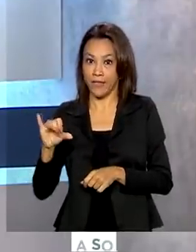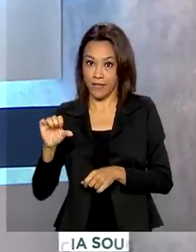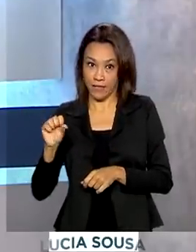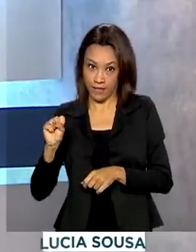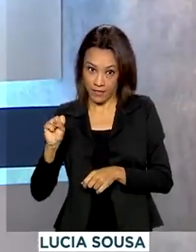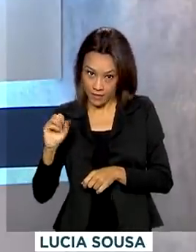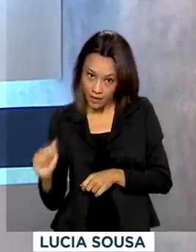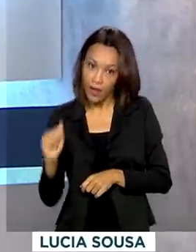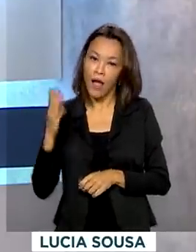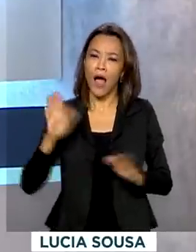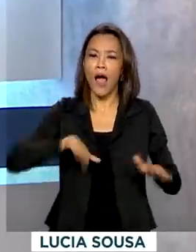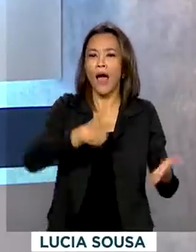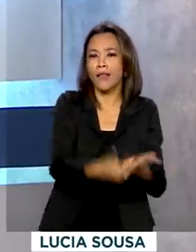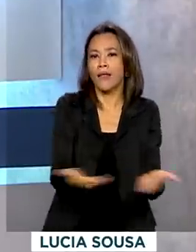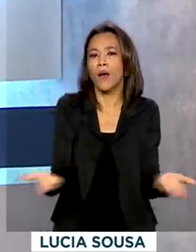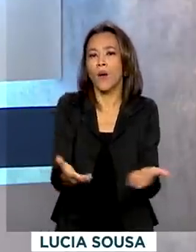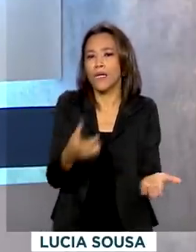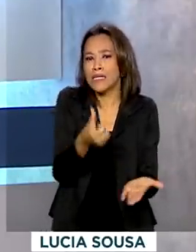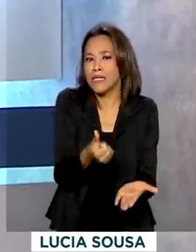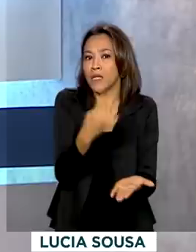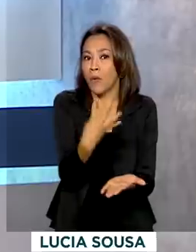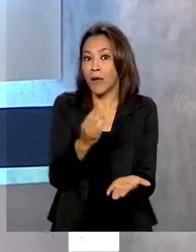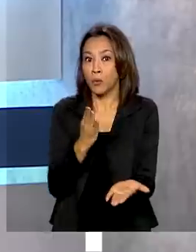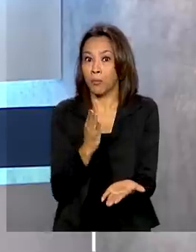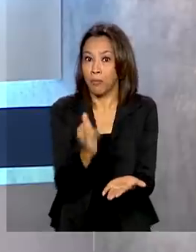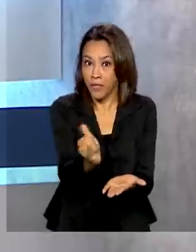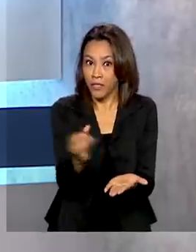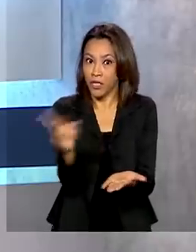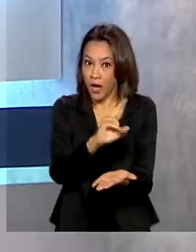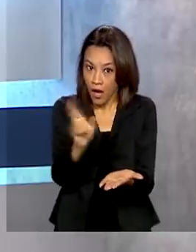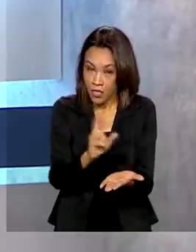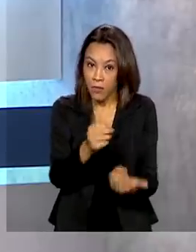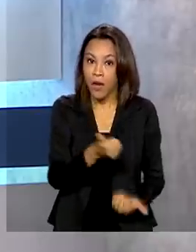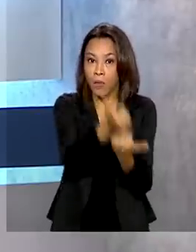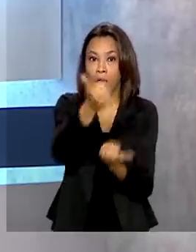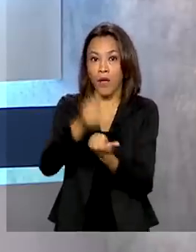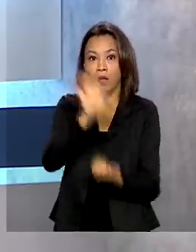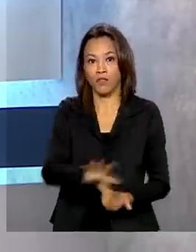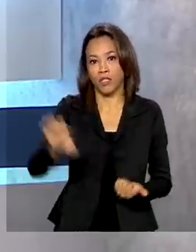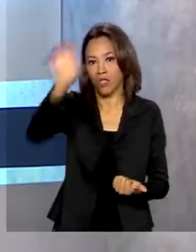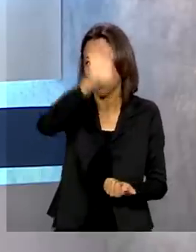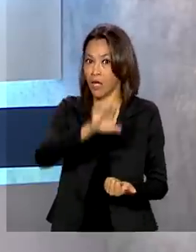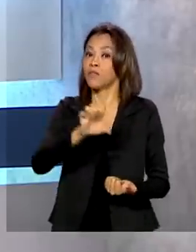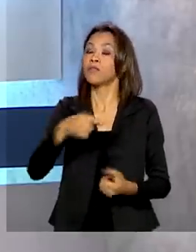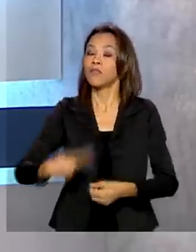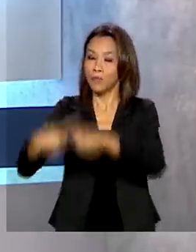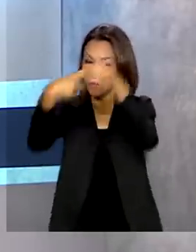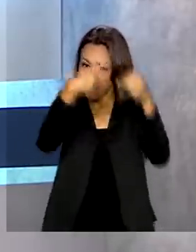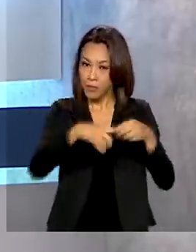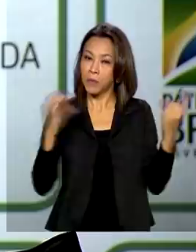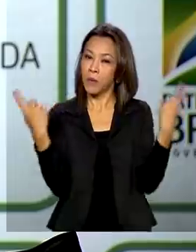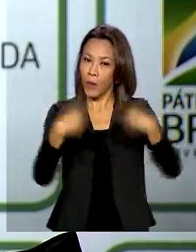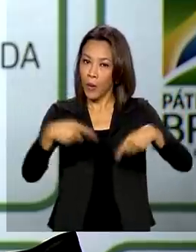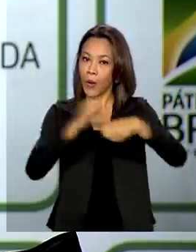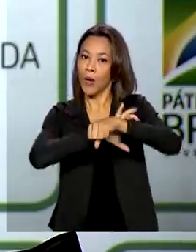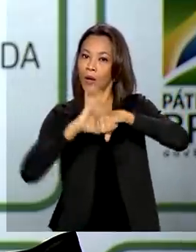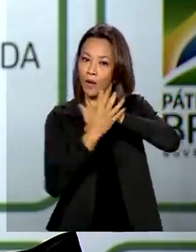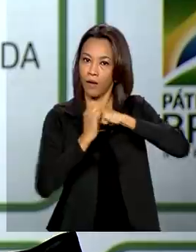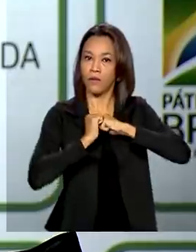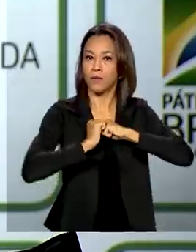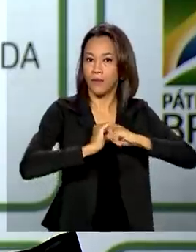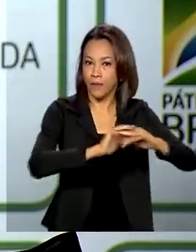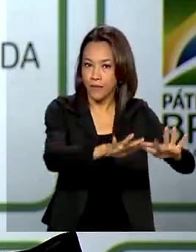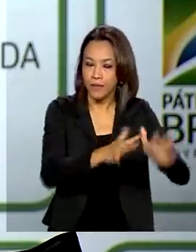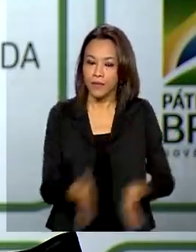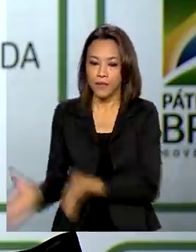mais de 64 bilhões de reais para auxiliar estados e municípios no combate à doença. Segundo